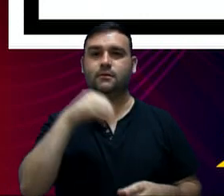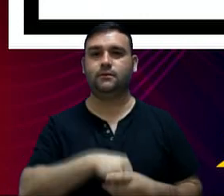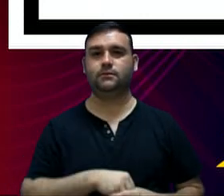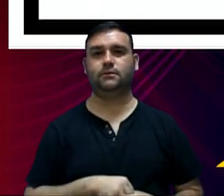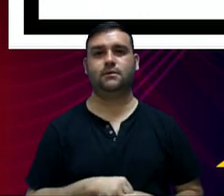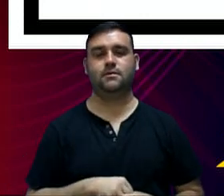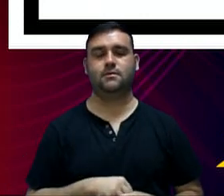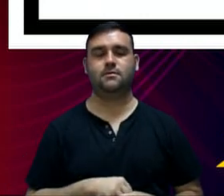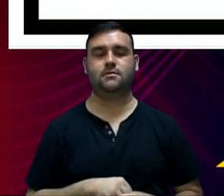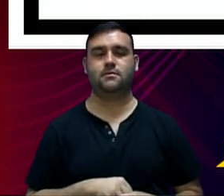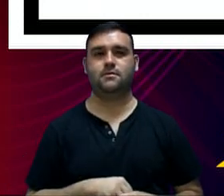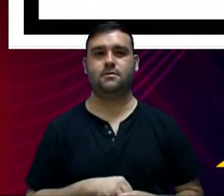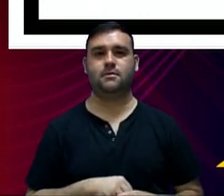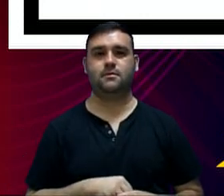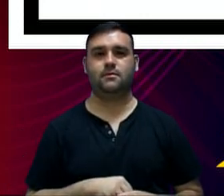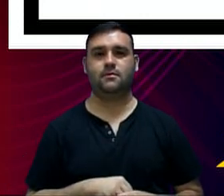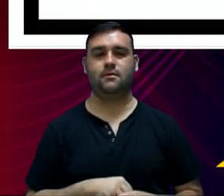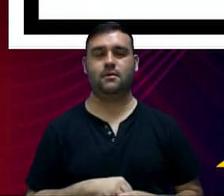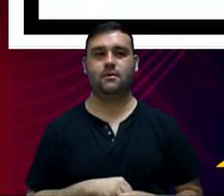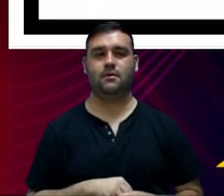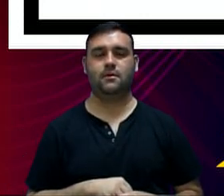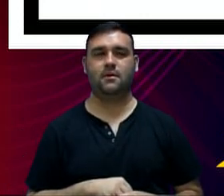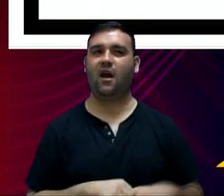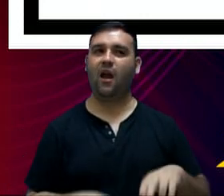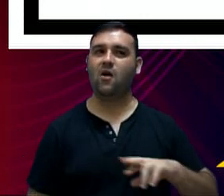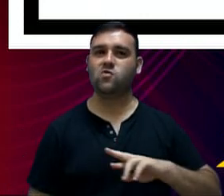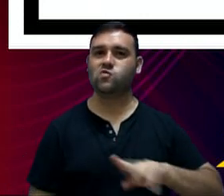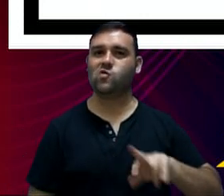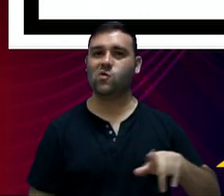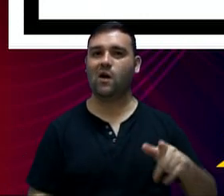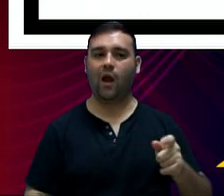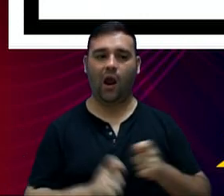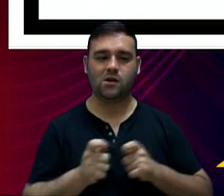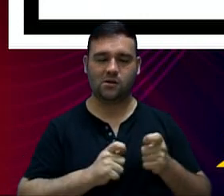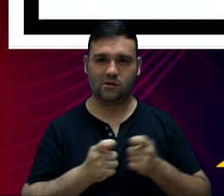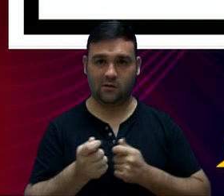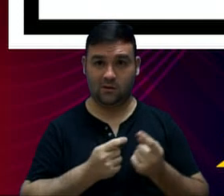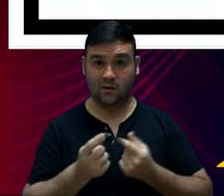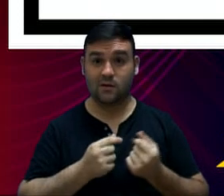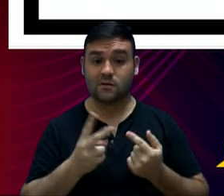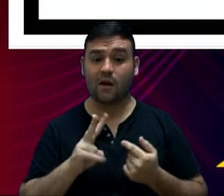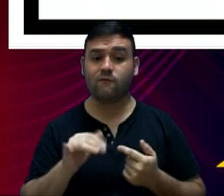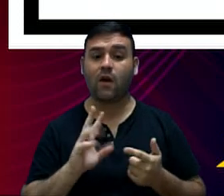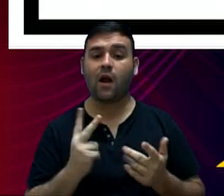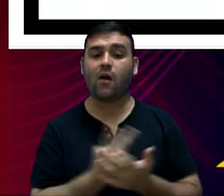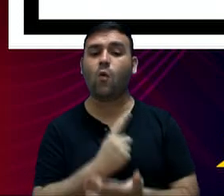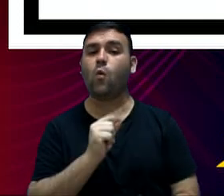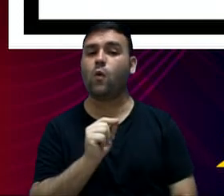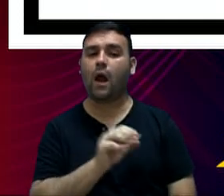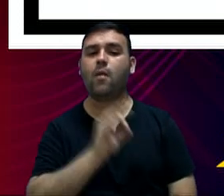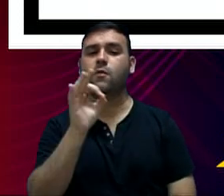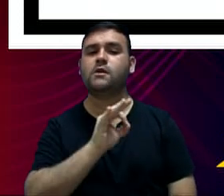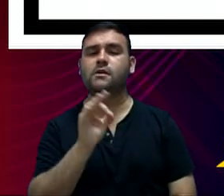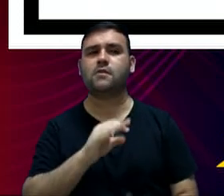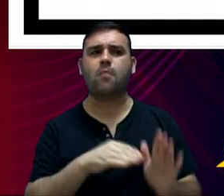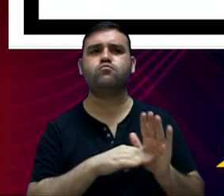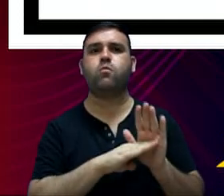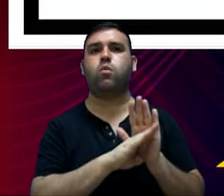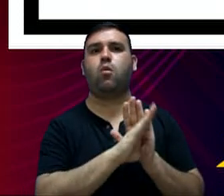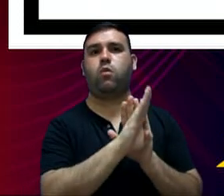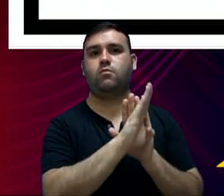não refletirem o que está orçado, o que vai acontecer é que esse percentual vai subir.